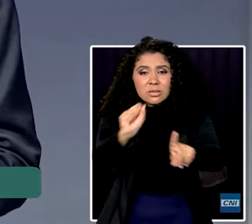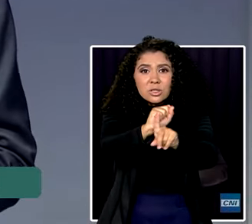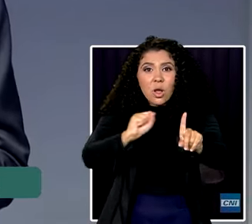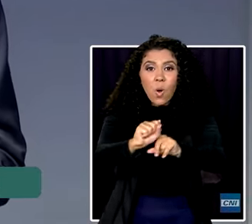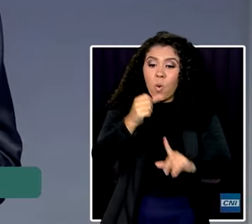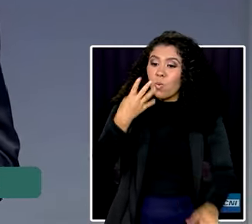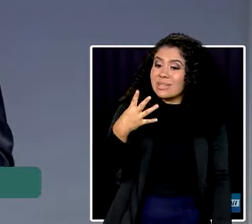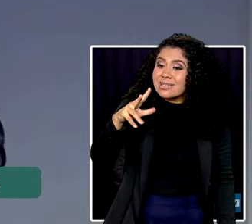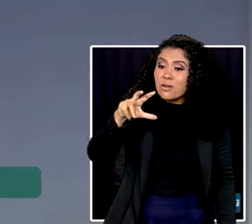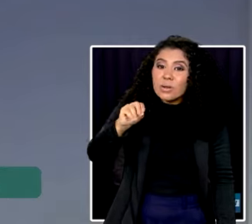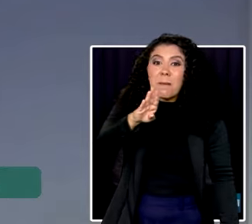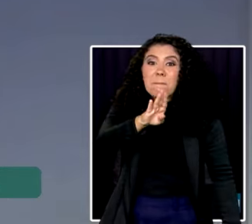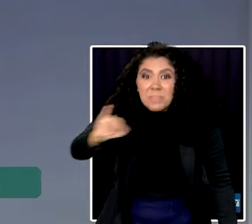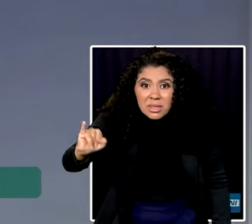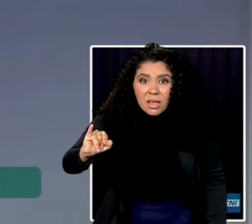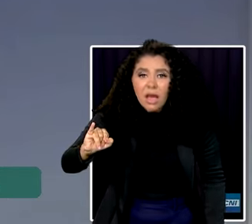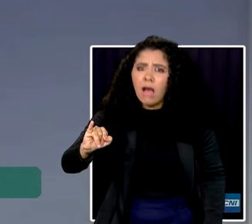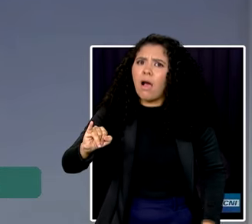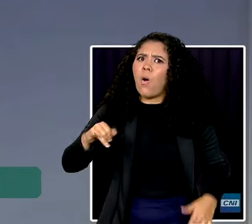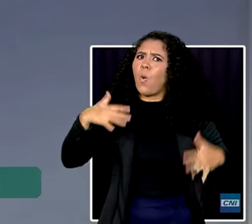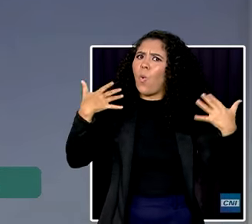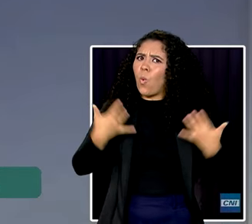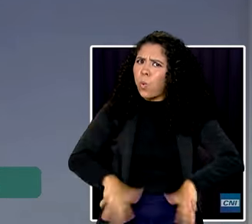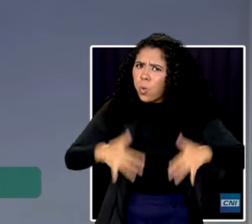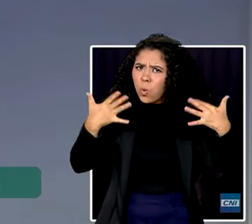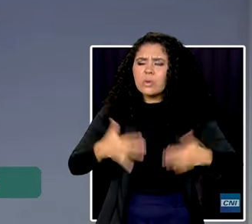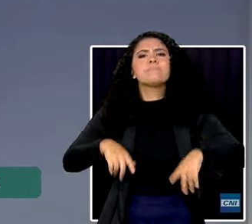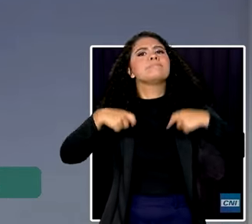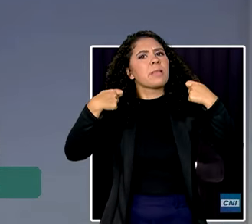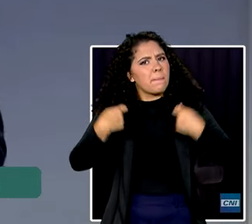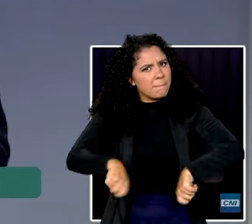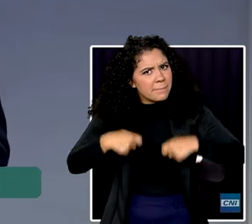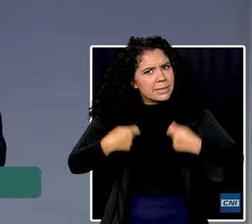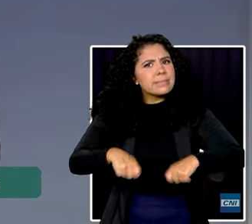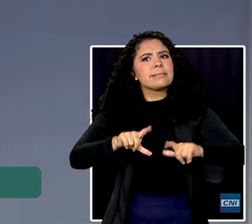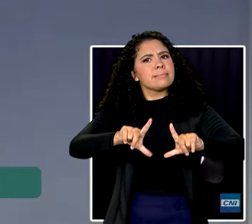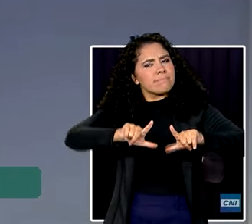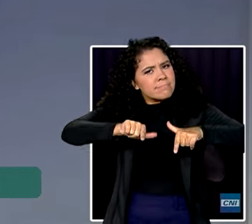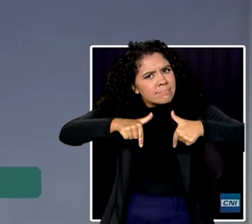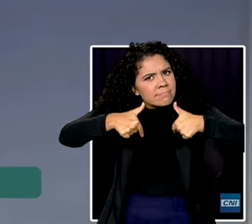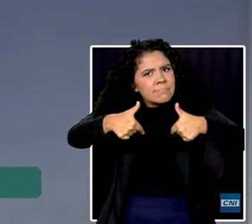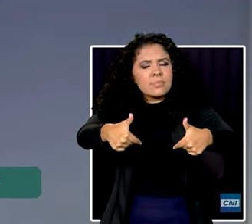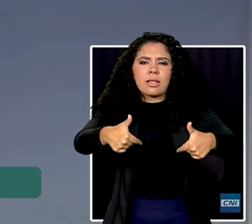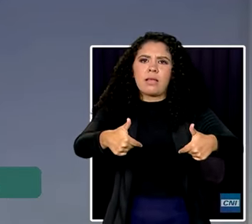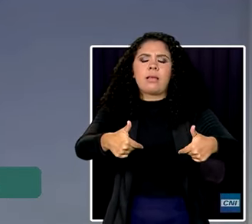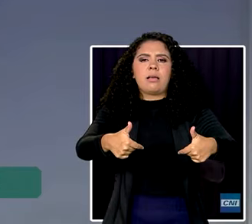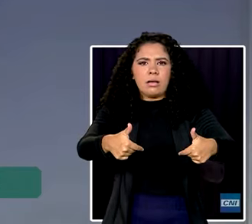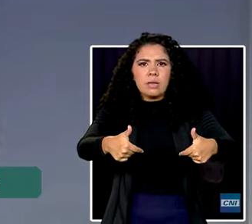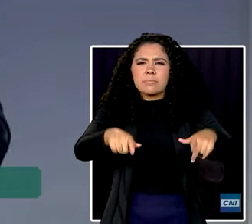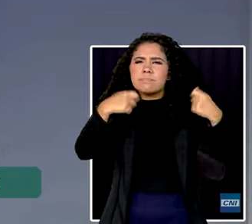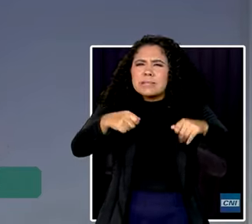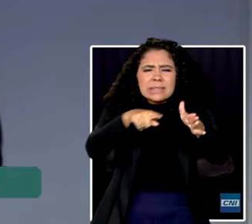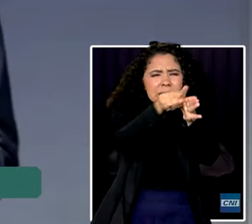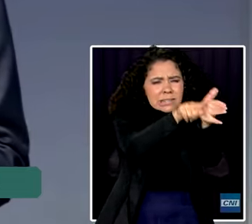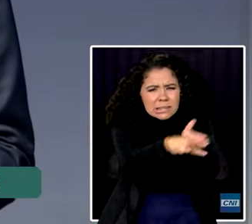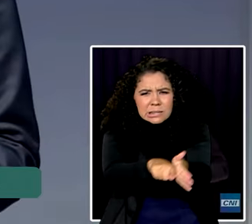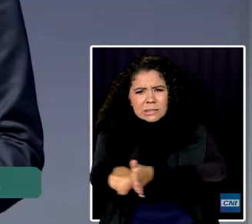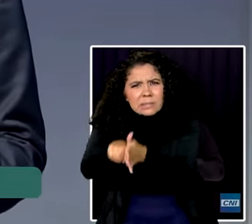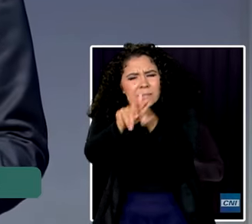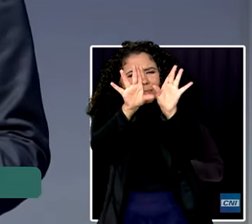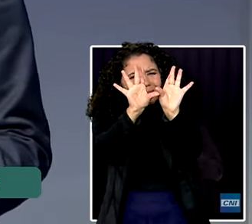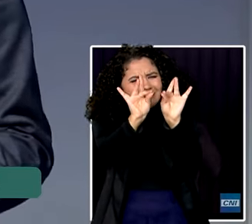bilhões é realmente algo que deve ser levado em consideração, deve ser examinado com muita